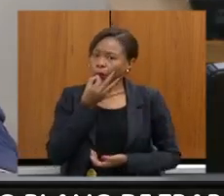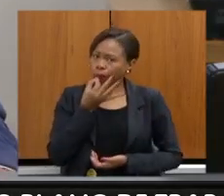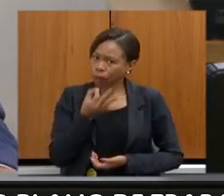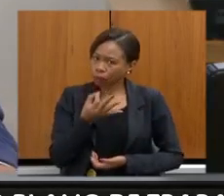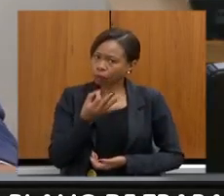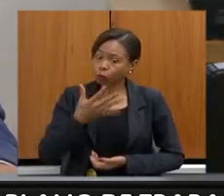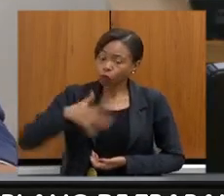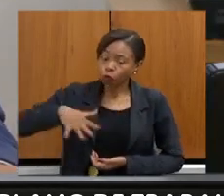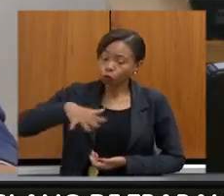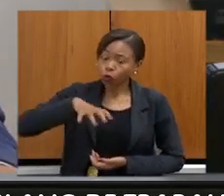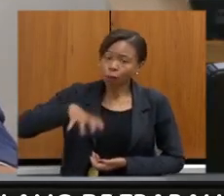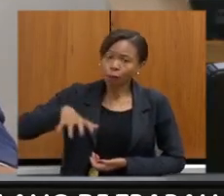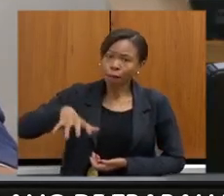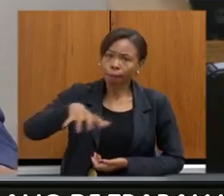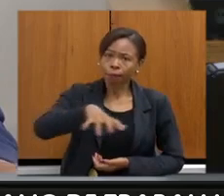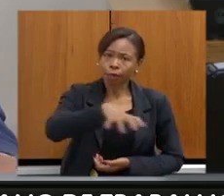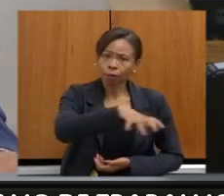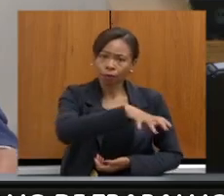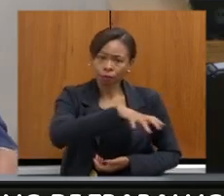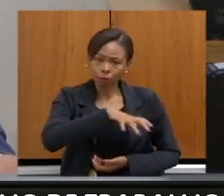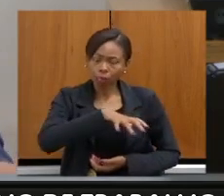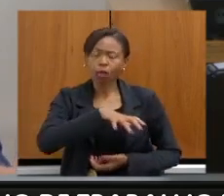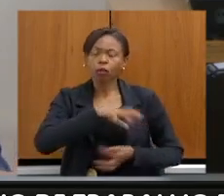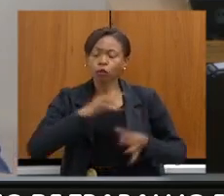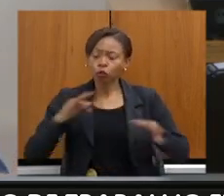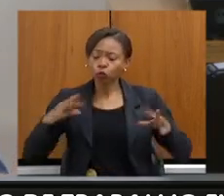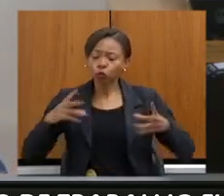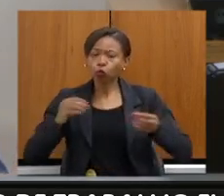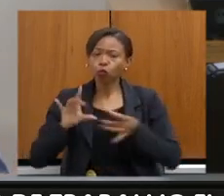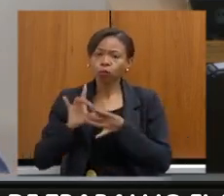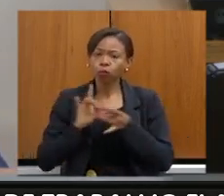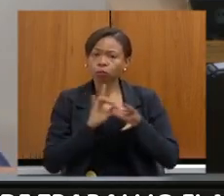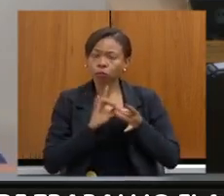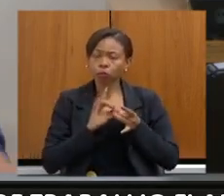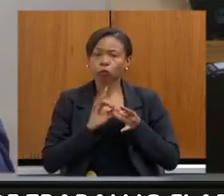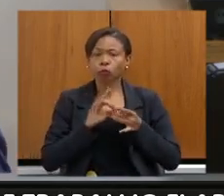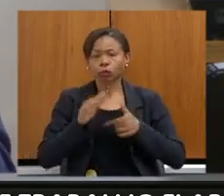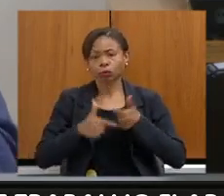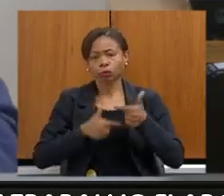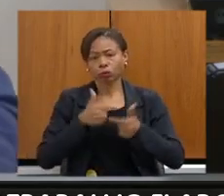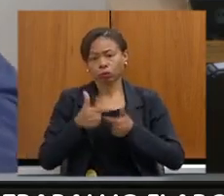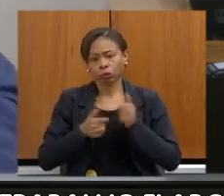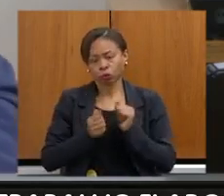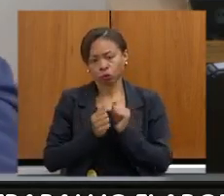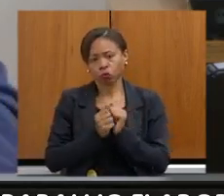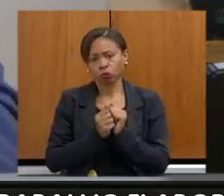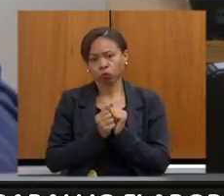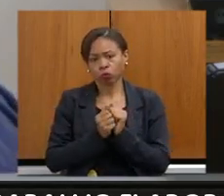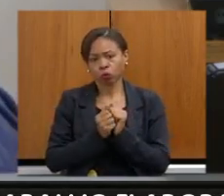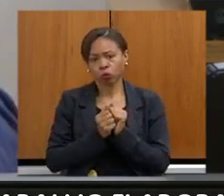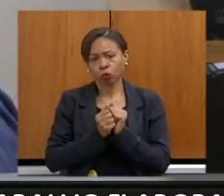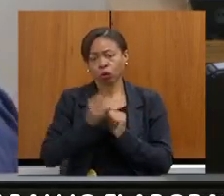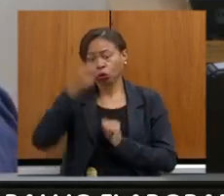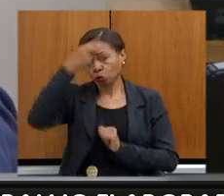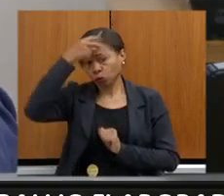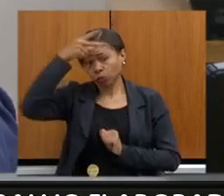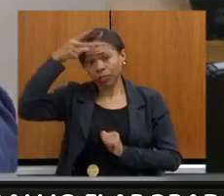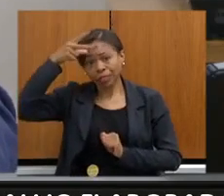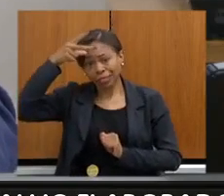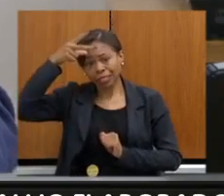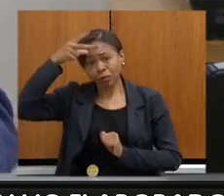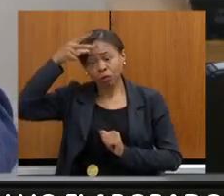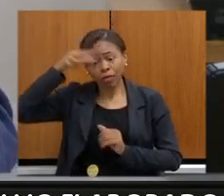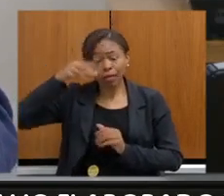esse envolvimento dos municípios, direto dos